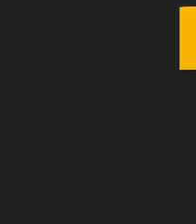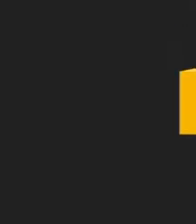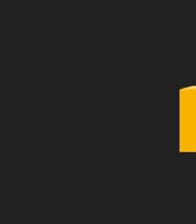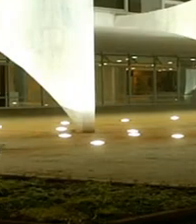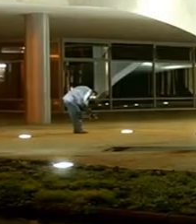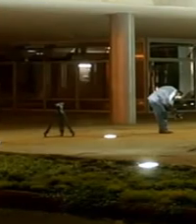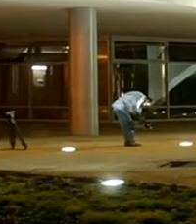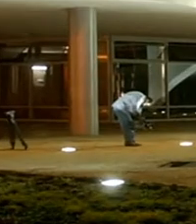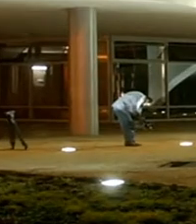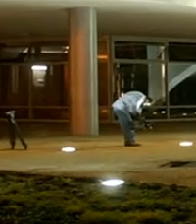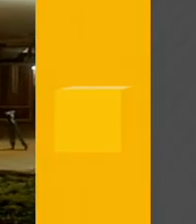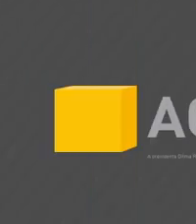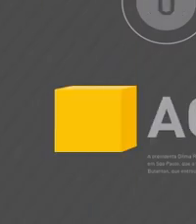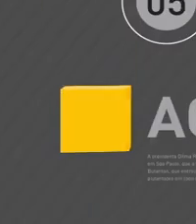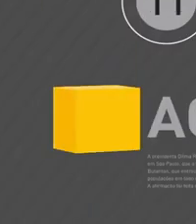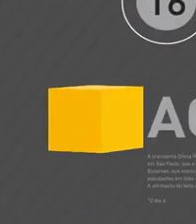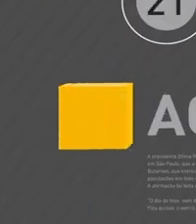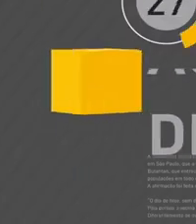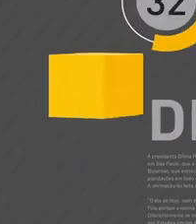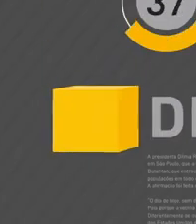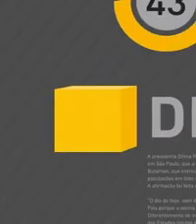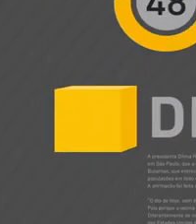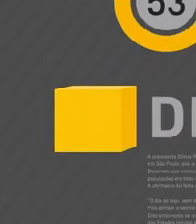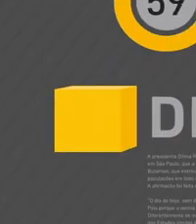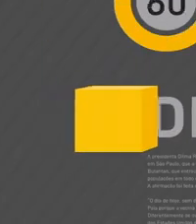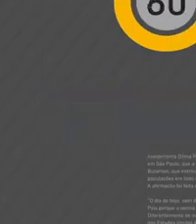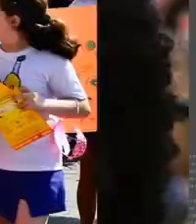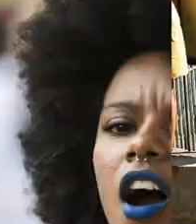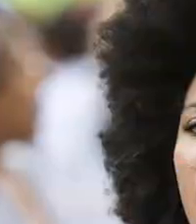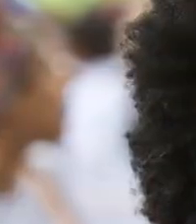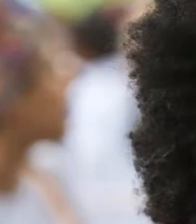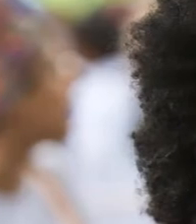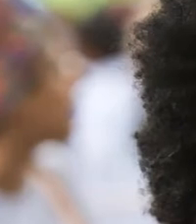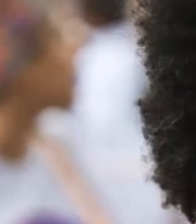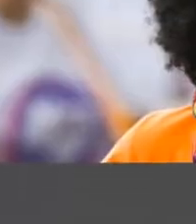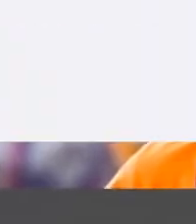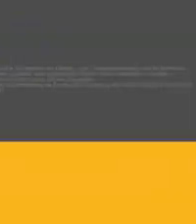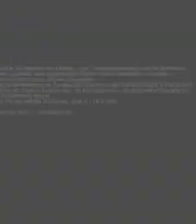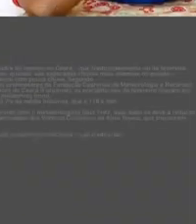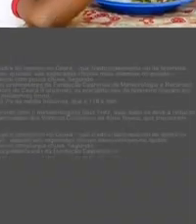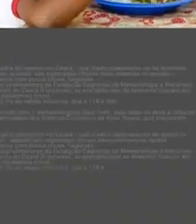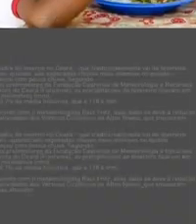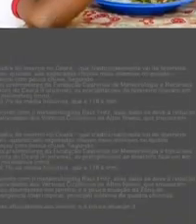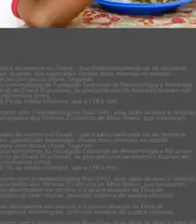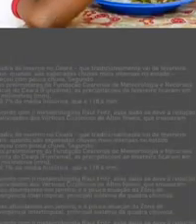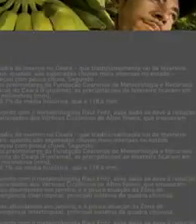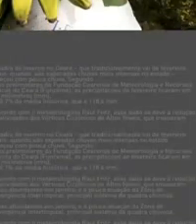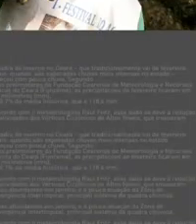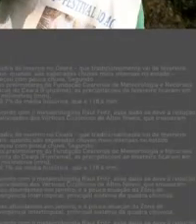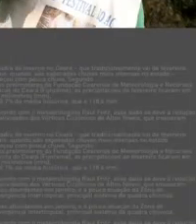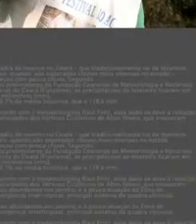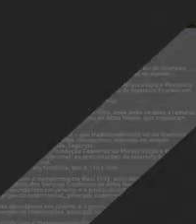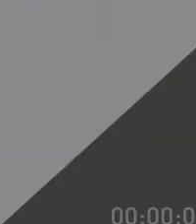Transcrição e Legendas por